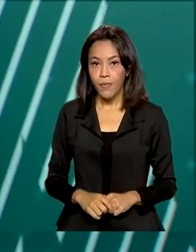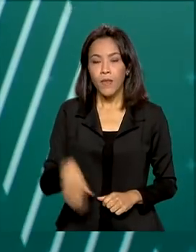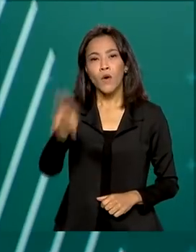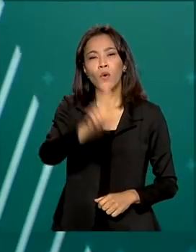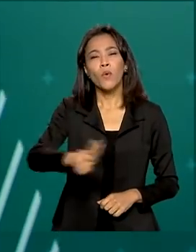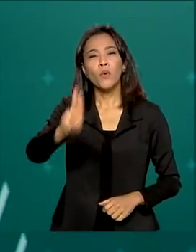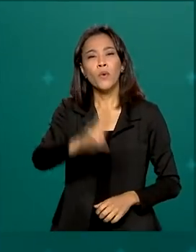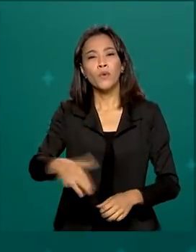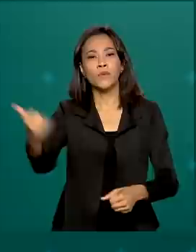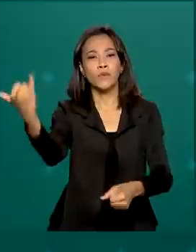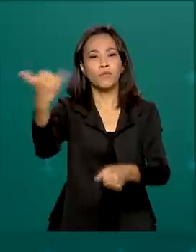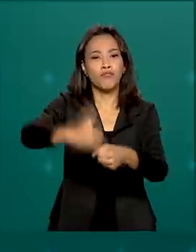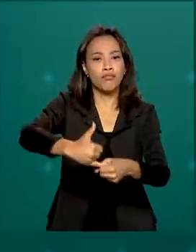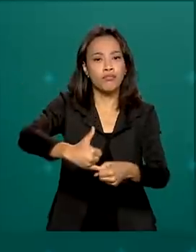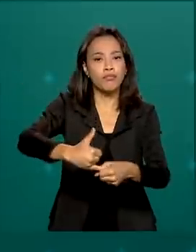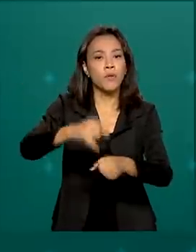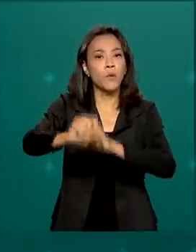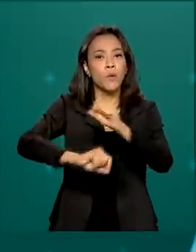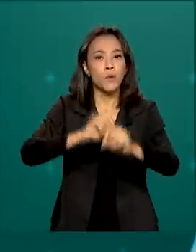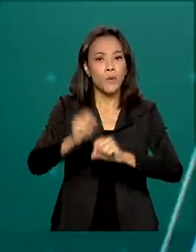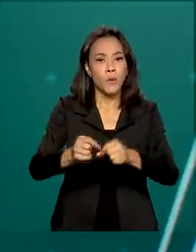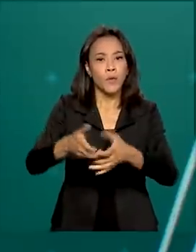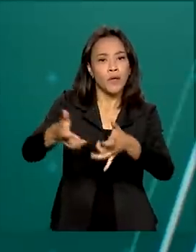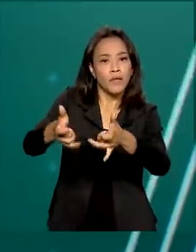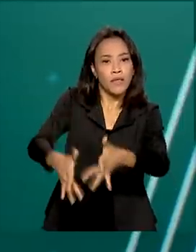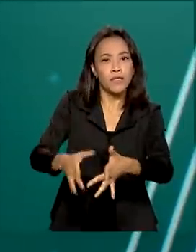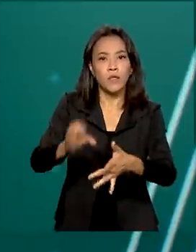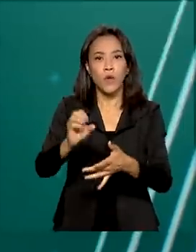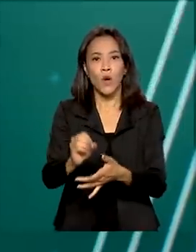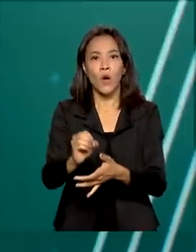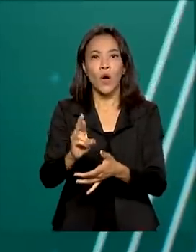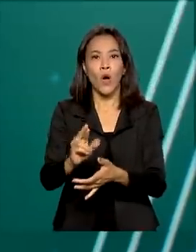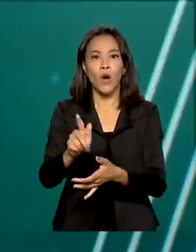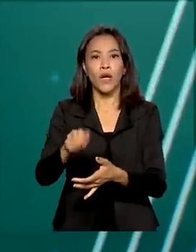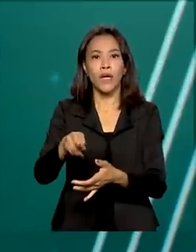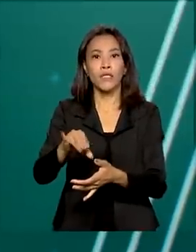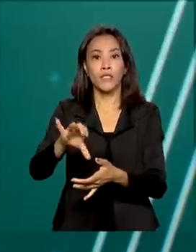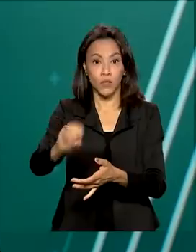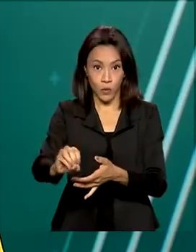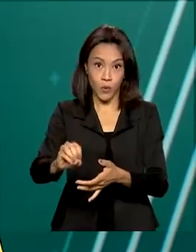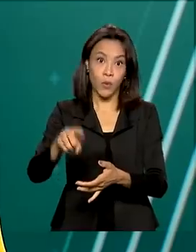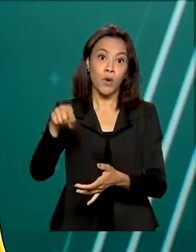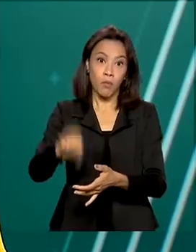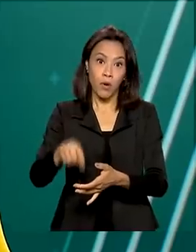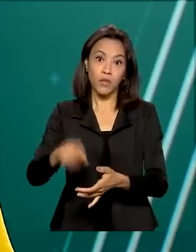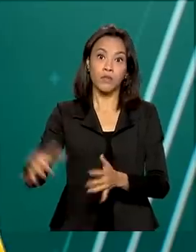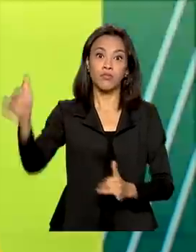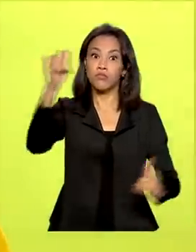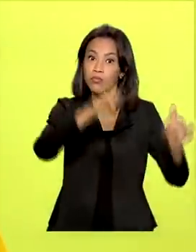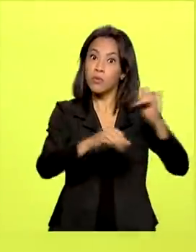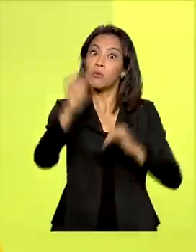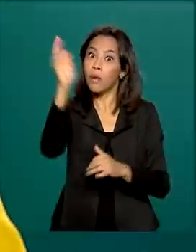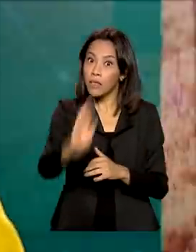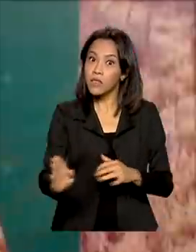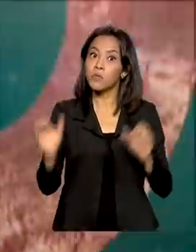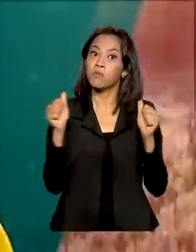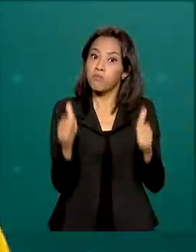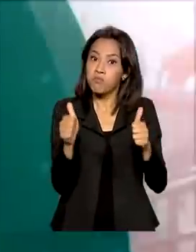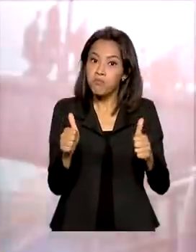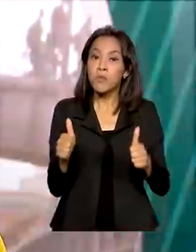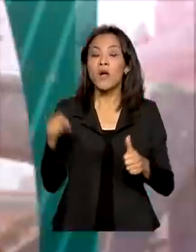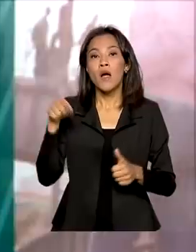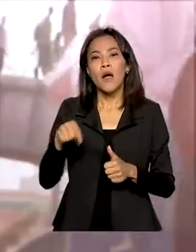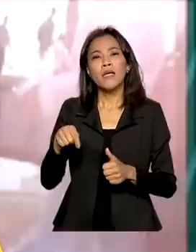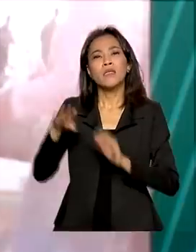uso de combustíveis feitos com resíduos orgânicos pode tornar a aviação brasileira mais sustentável. Com o Programa Nacional do